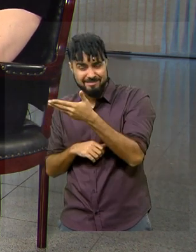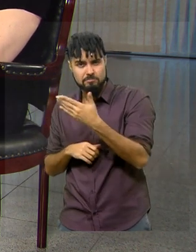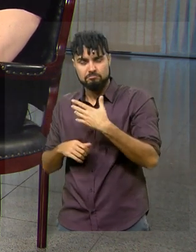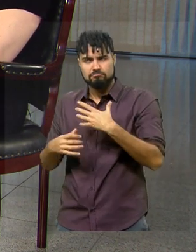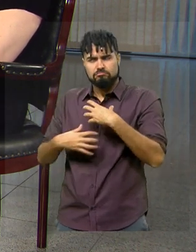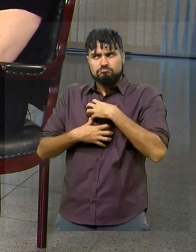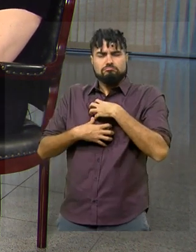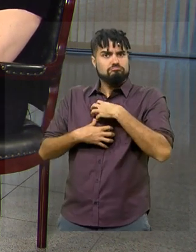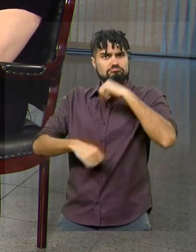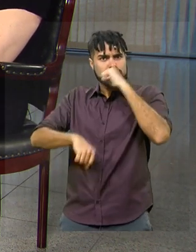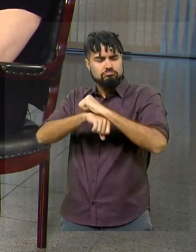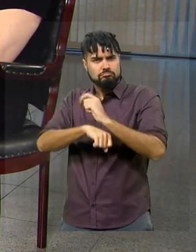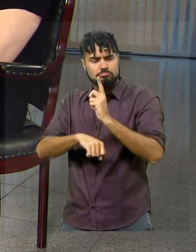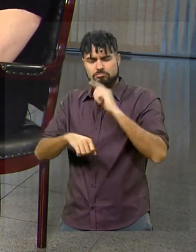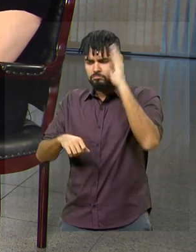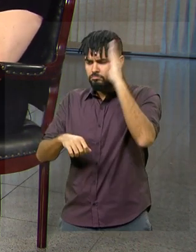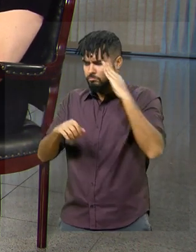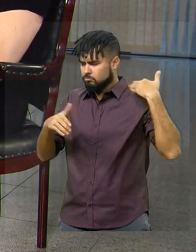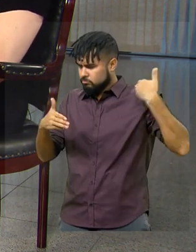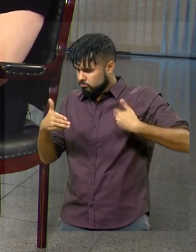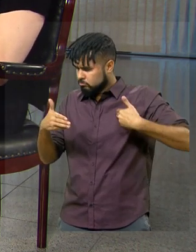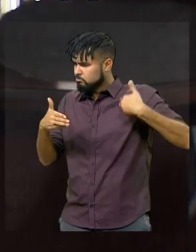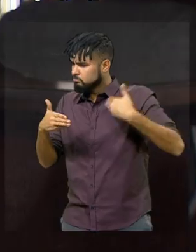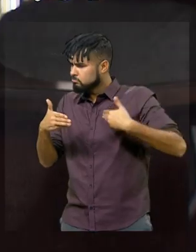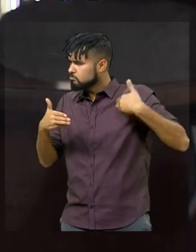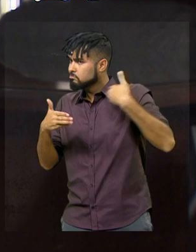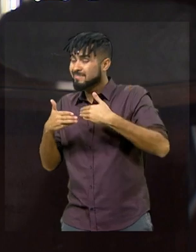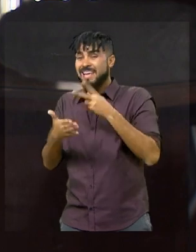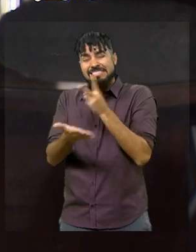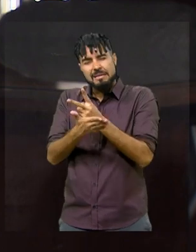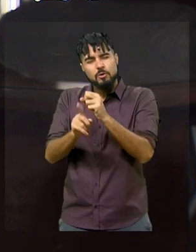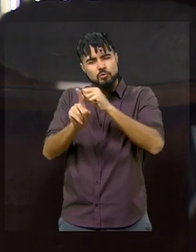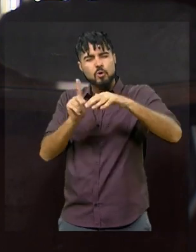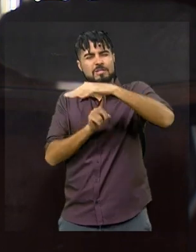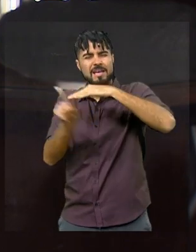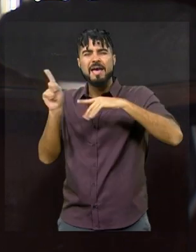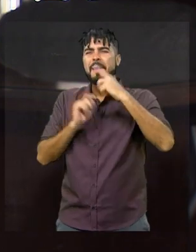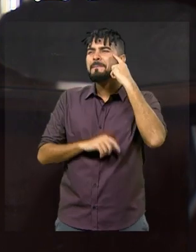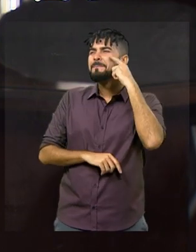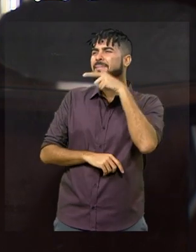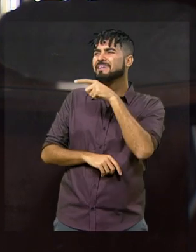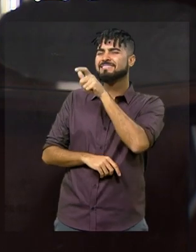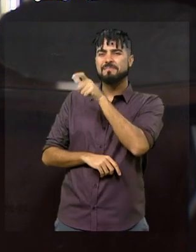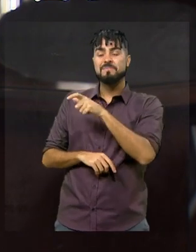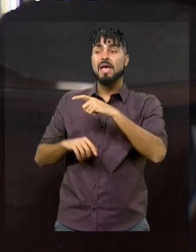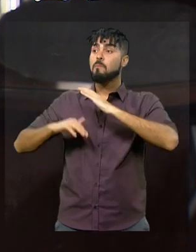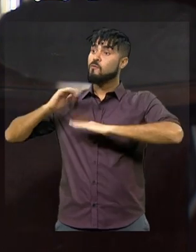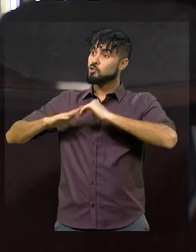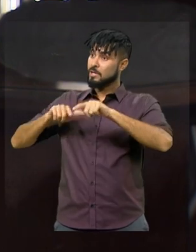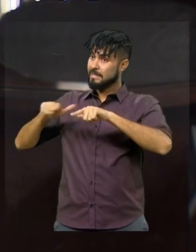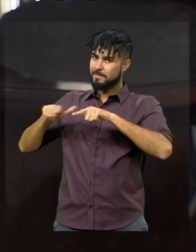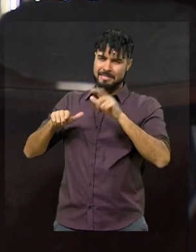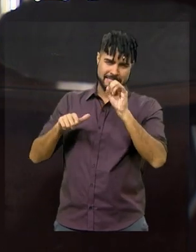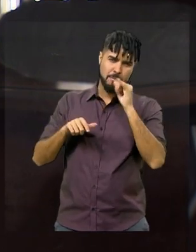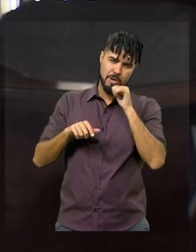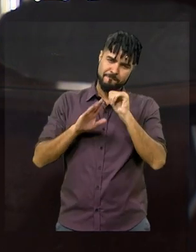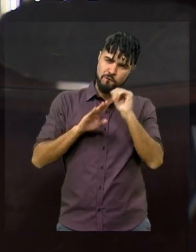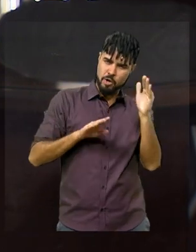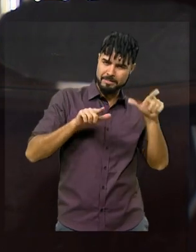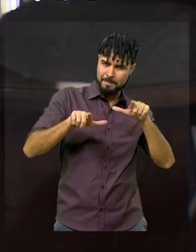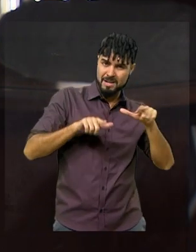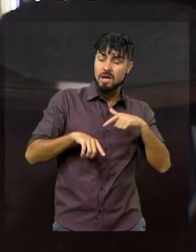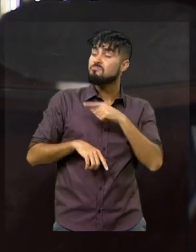trégua. E sempre há uma sociedade que acha que, além do trabalho profissional, quando nós trabalhamos fora,